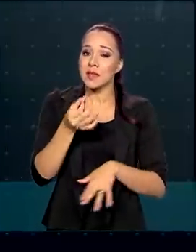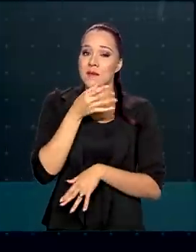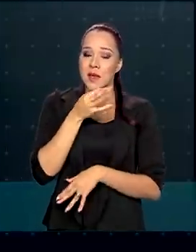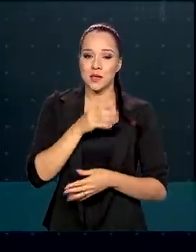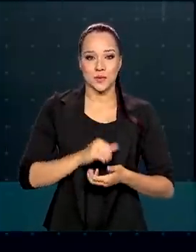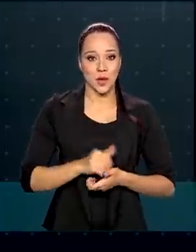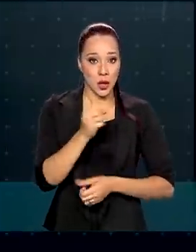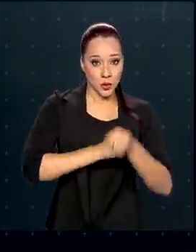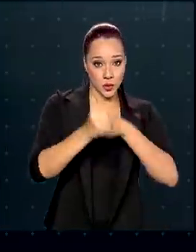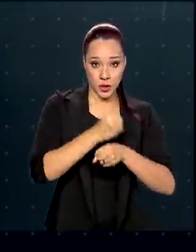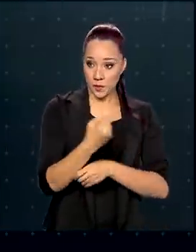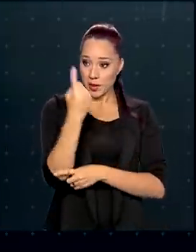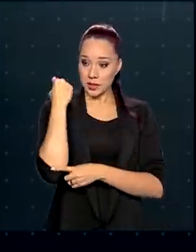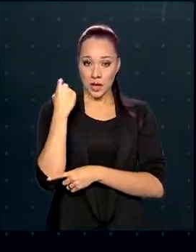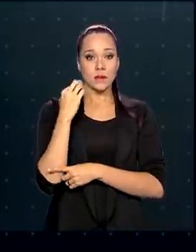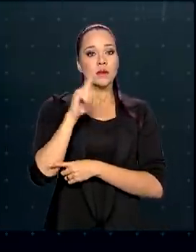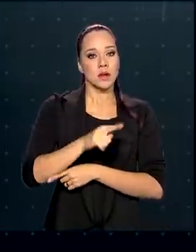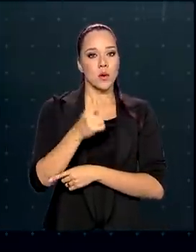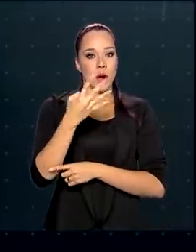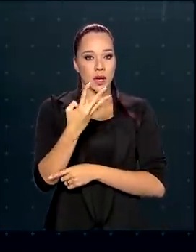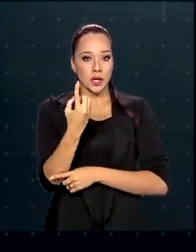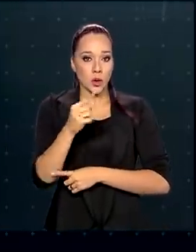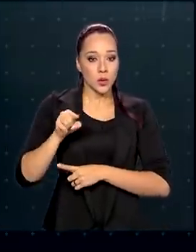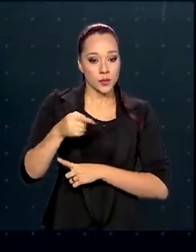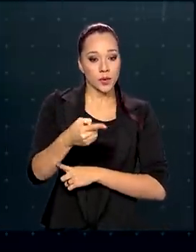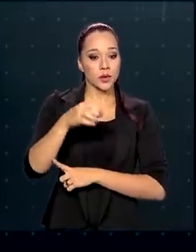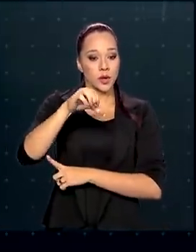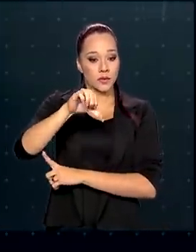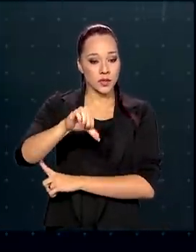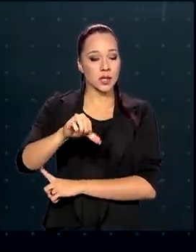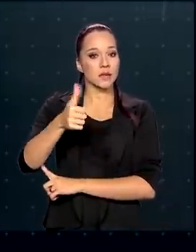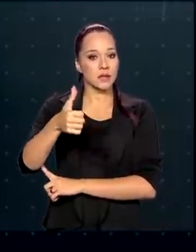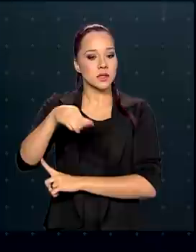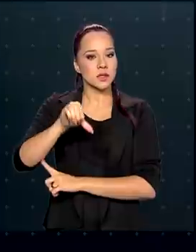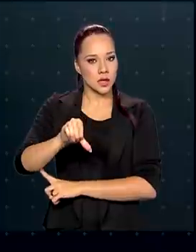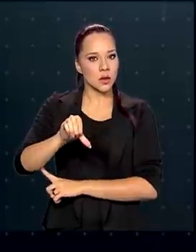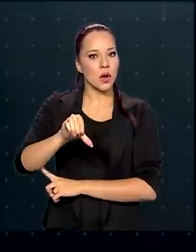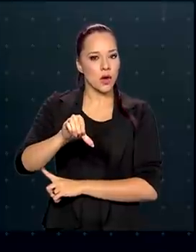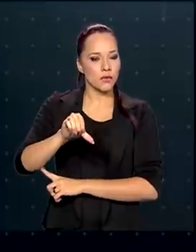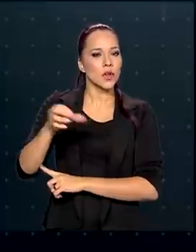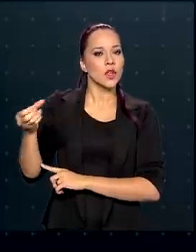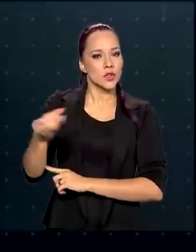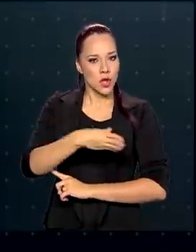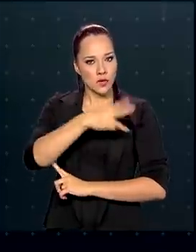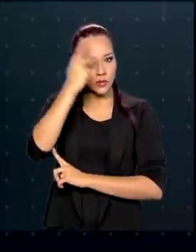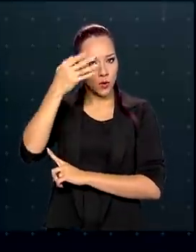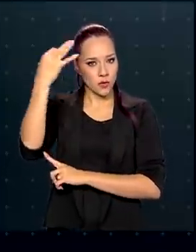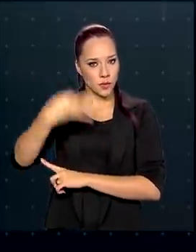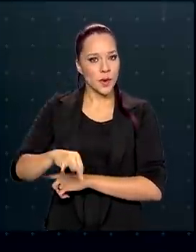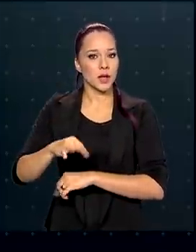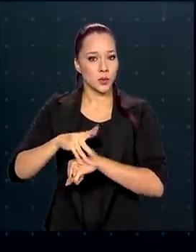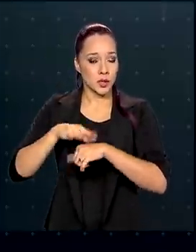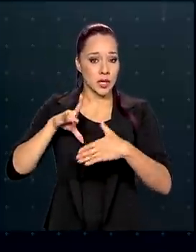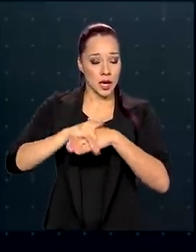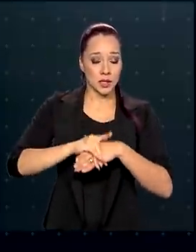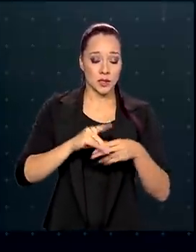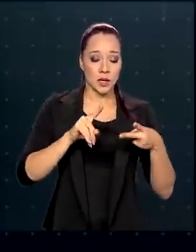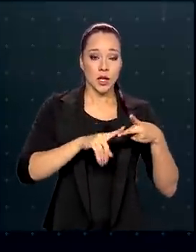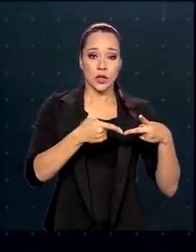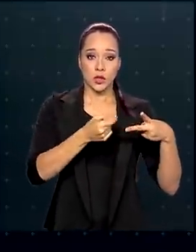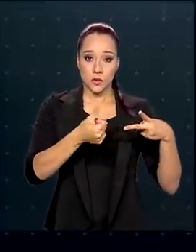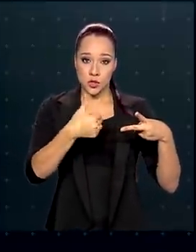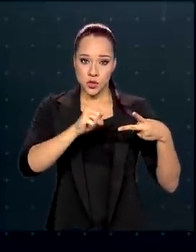No ano passado, foram 41.919 novos casos. Em 2018,